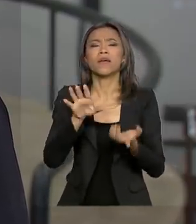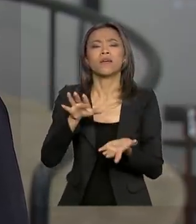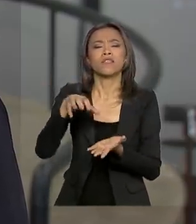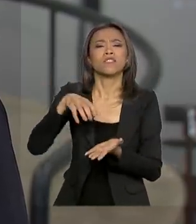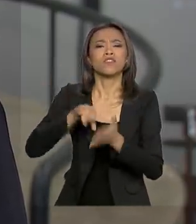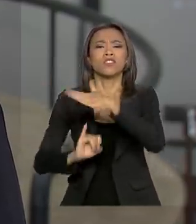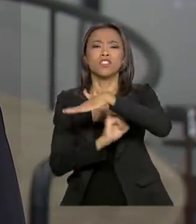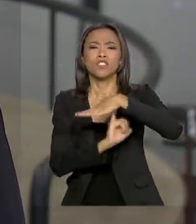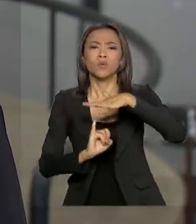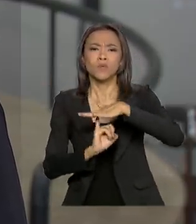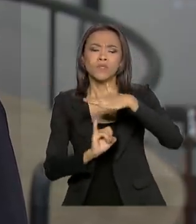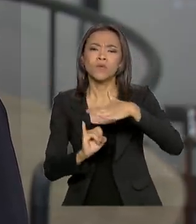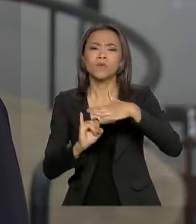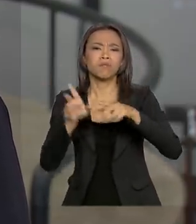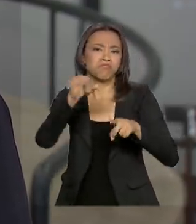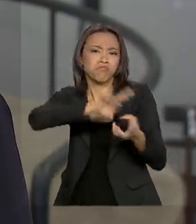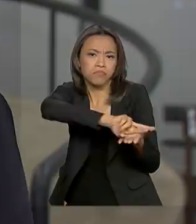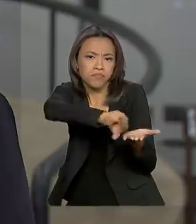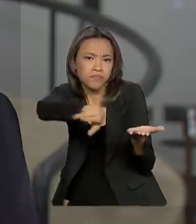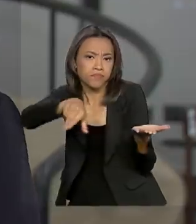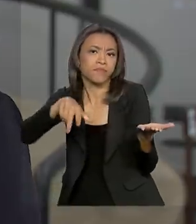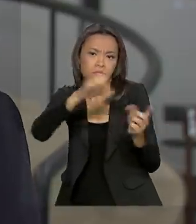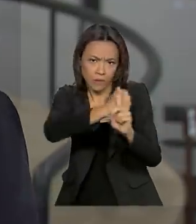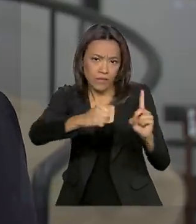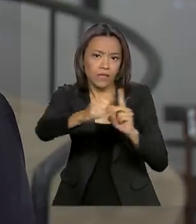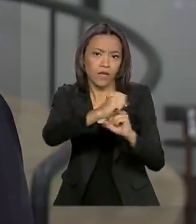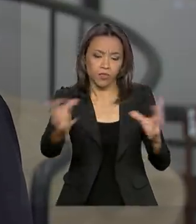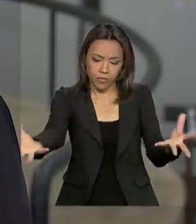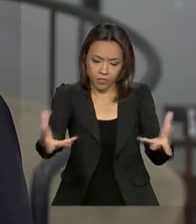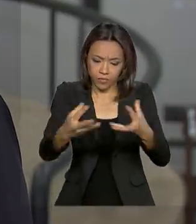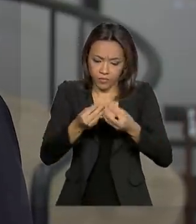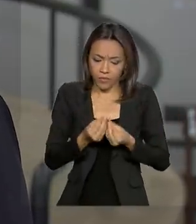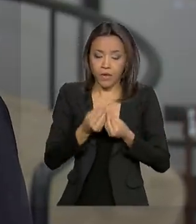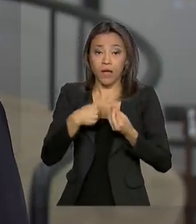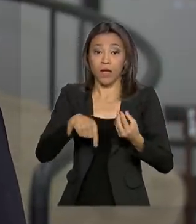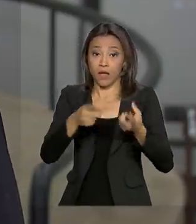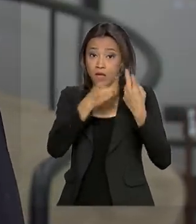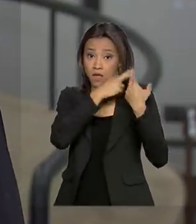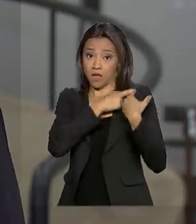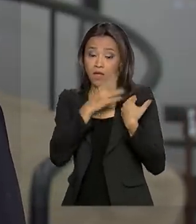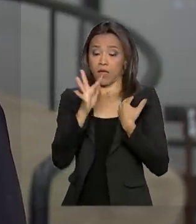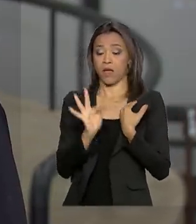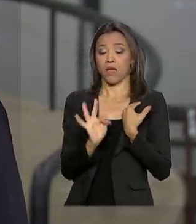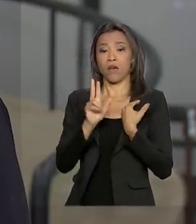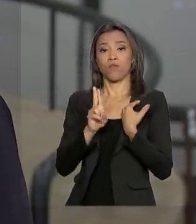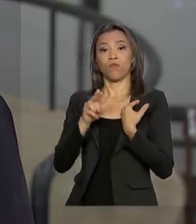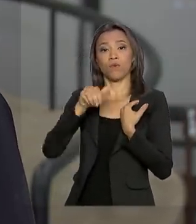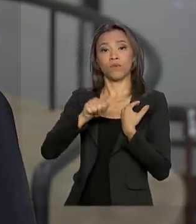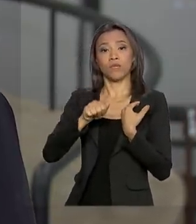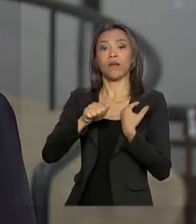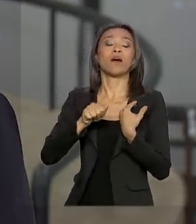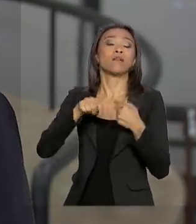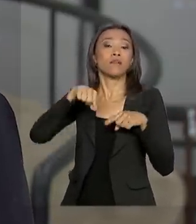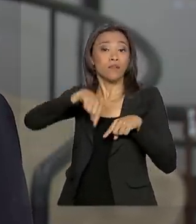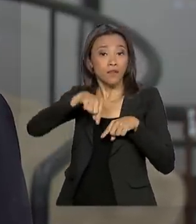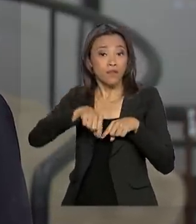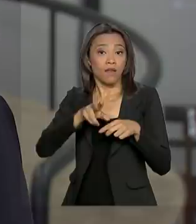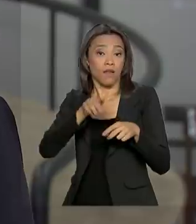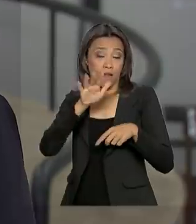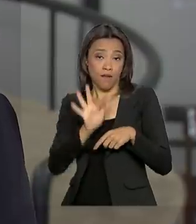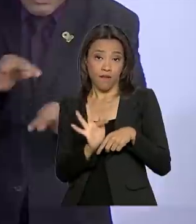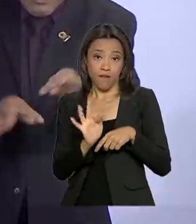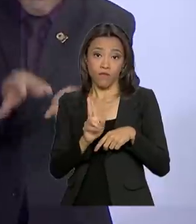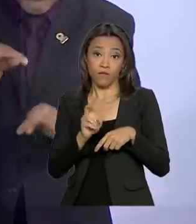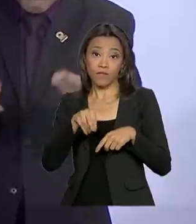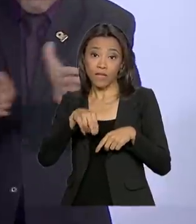civil. A coordenação do programa ficará a cargo da FUNASA, a Fundação Nacional da Saúde vinculada ao Ministério da